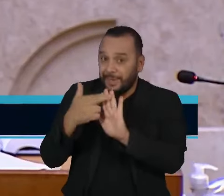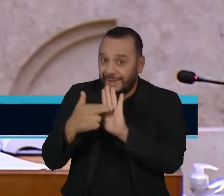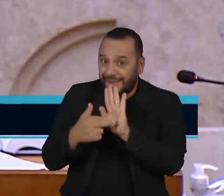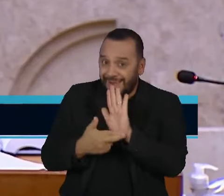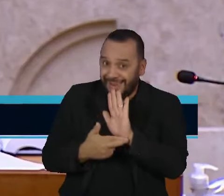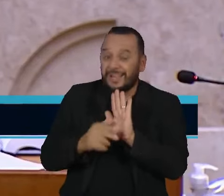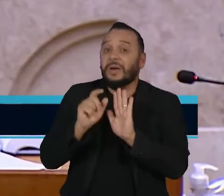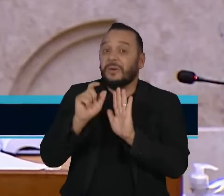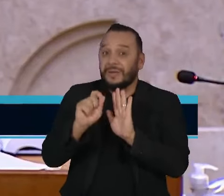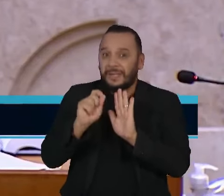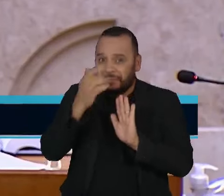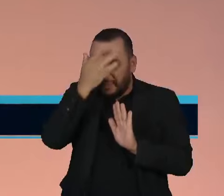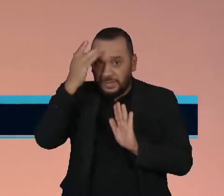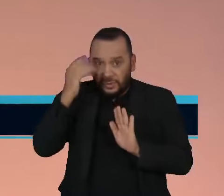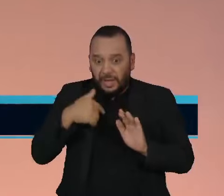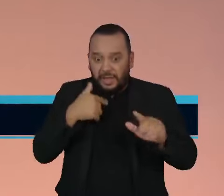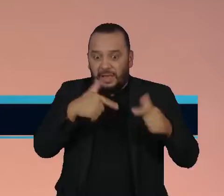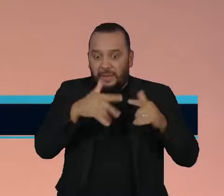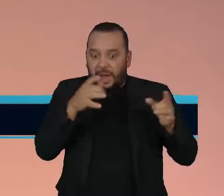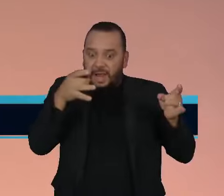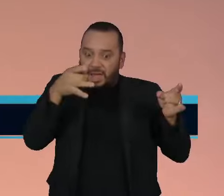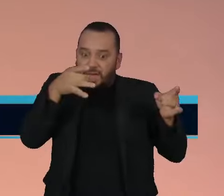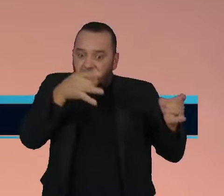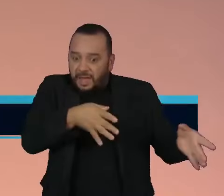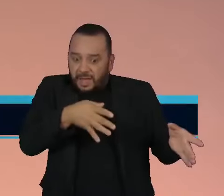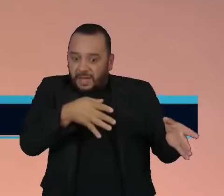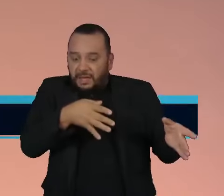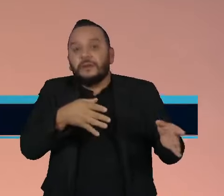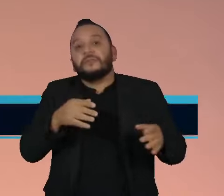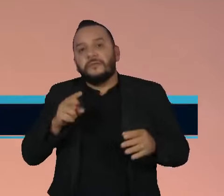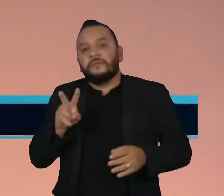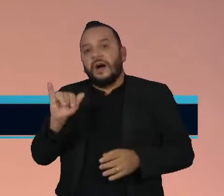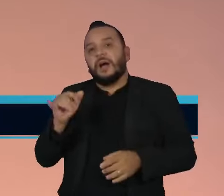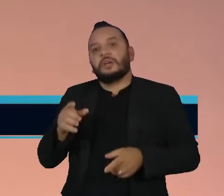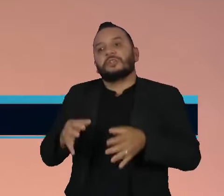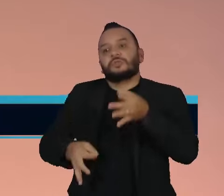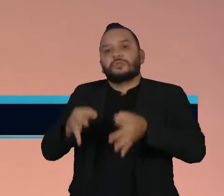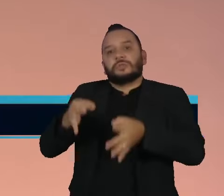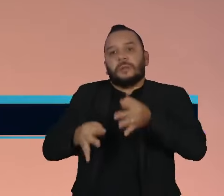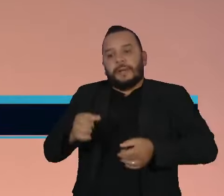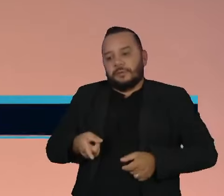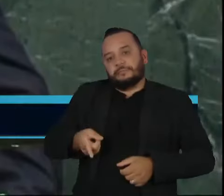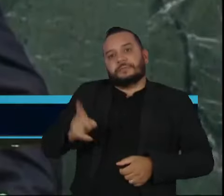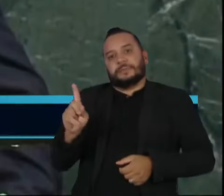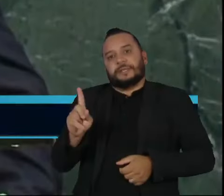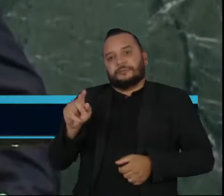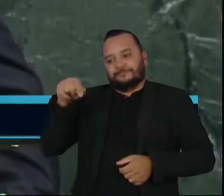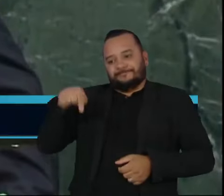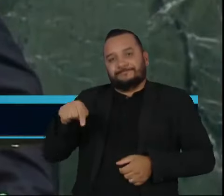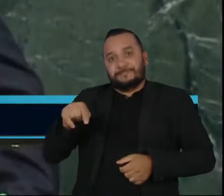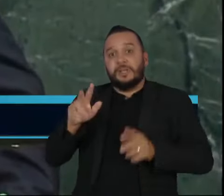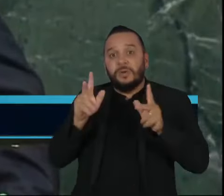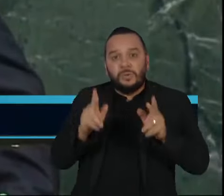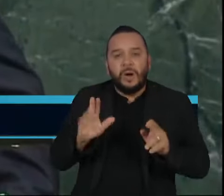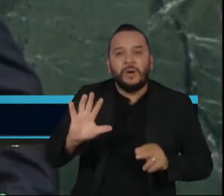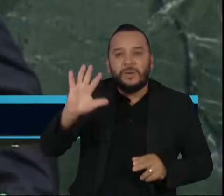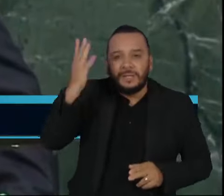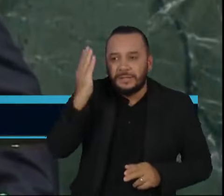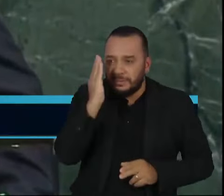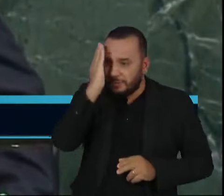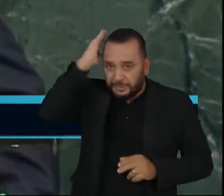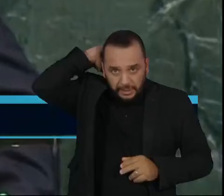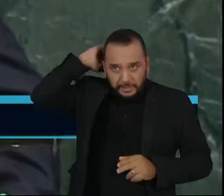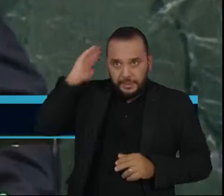que a autoridade deixa o cargo. Foi o que aconteceu, por exemplo, com o ex-presidente Michel Temer. Denúncias contra ele,